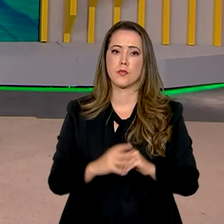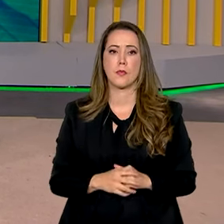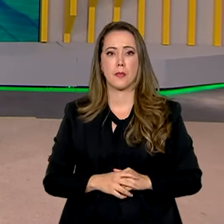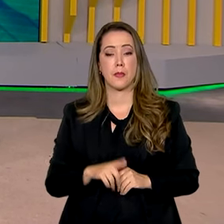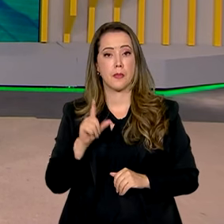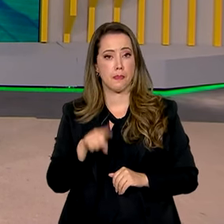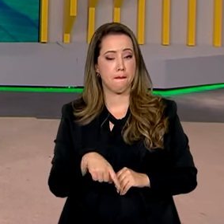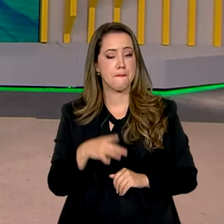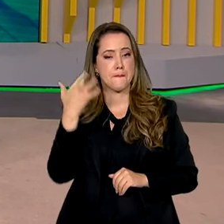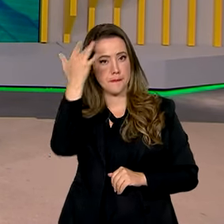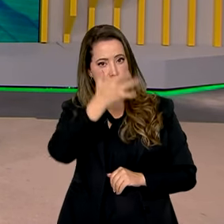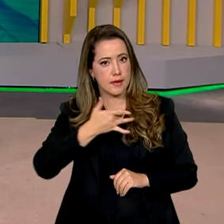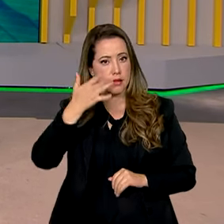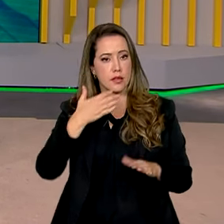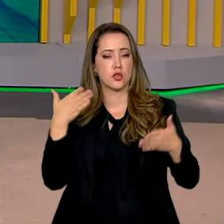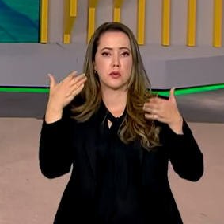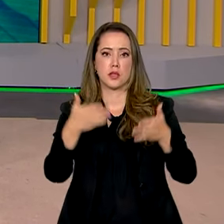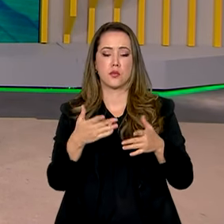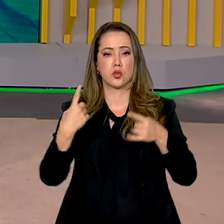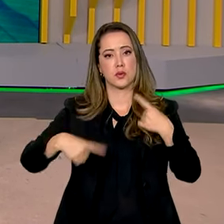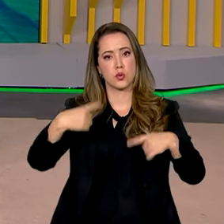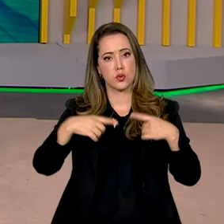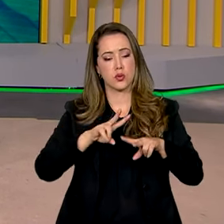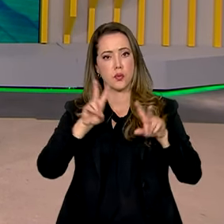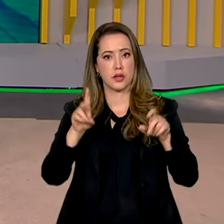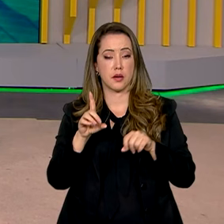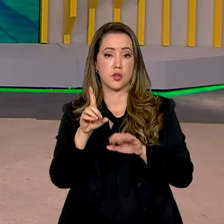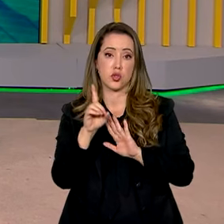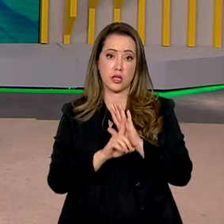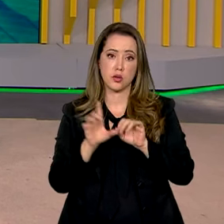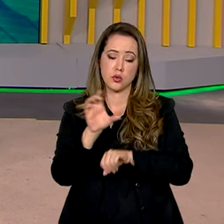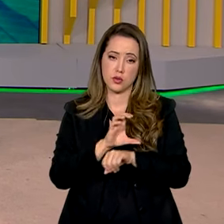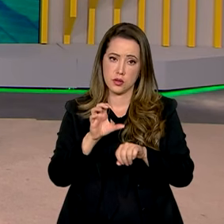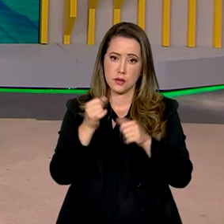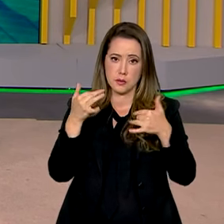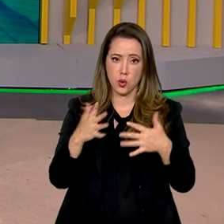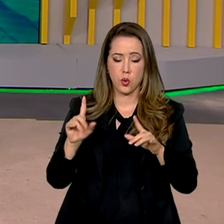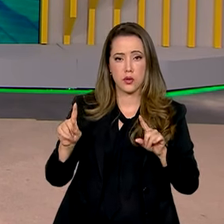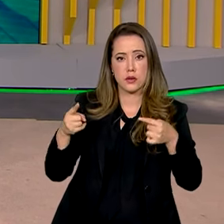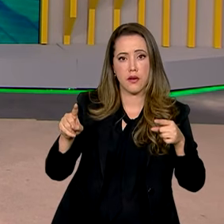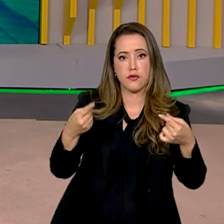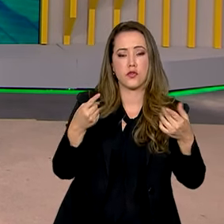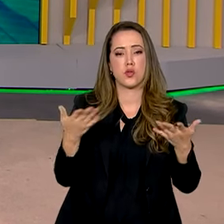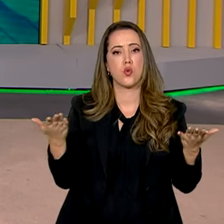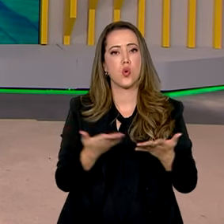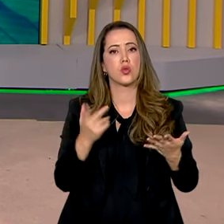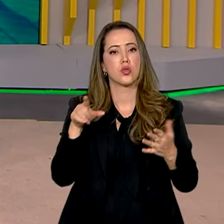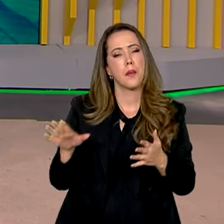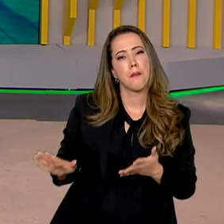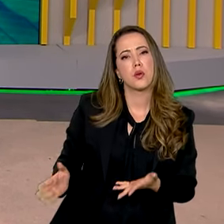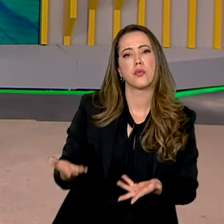Roberto Haddad participou de um debate sobre direito constitucional e disse que o atual desafio dos gestores públicos é